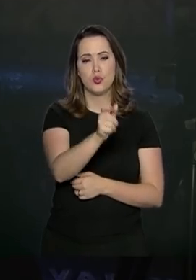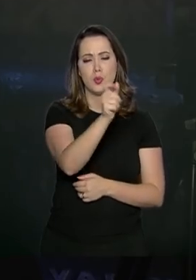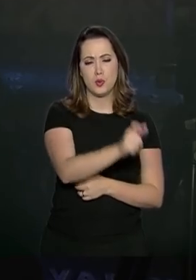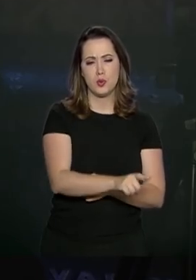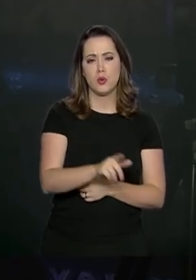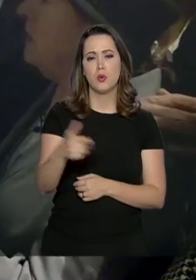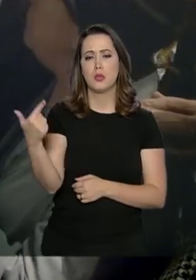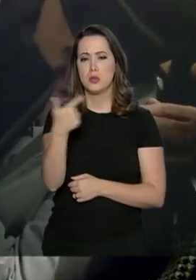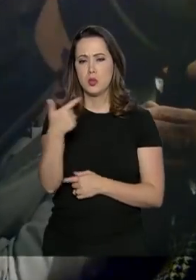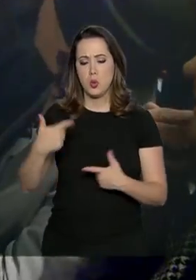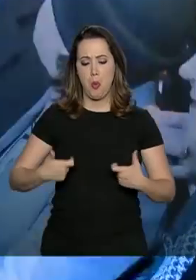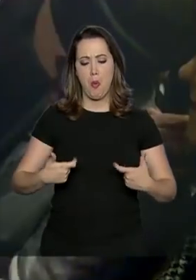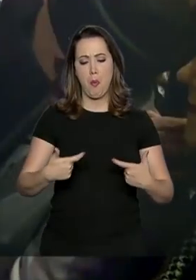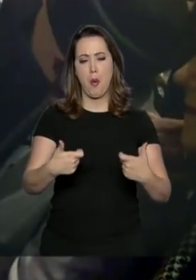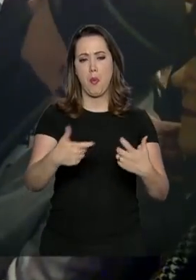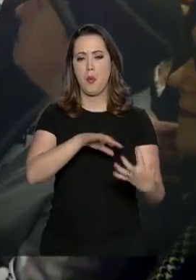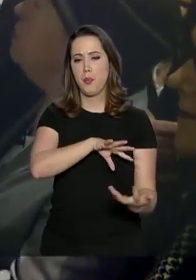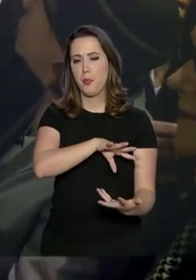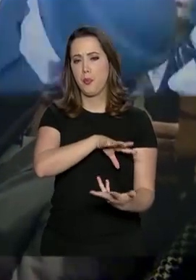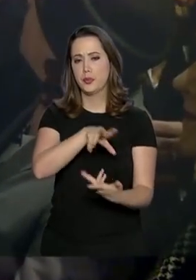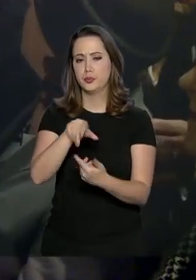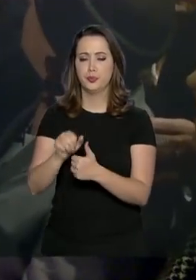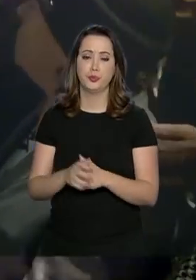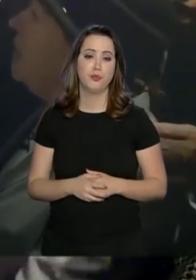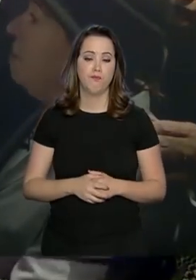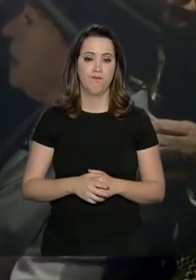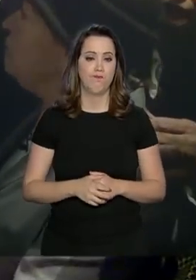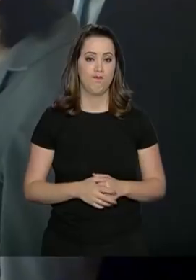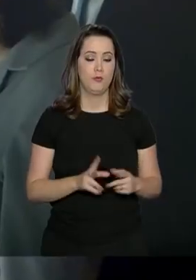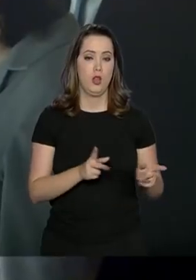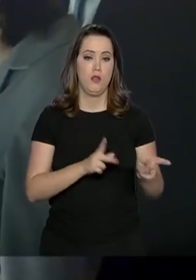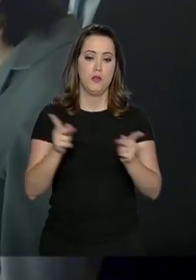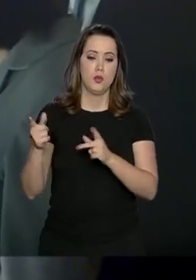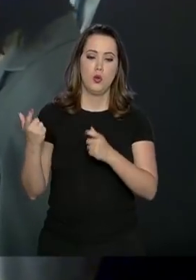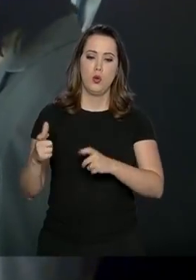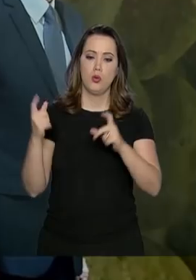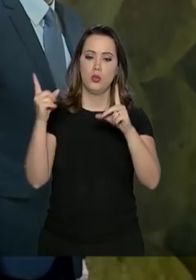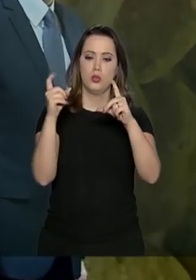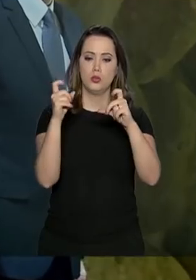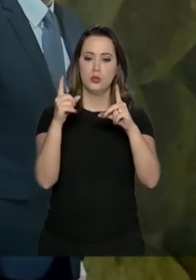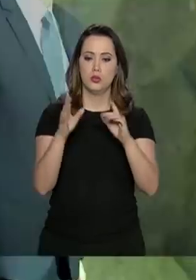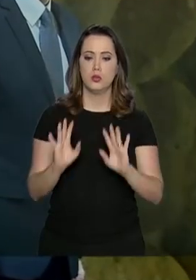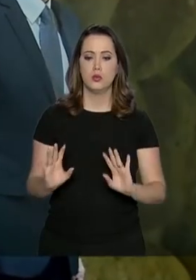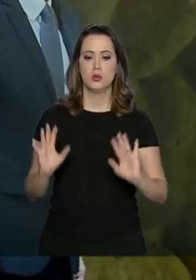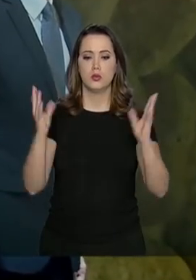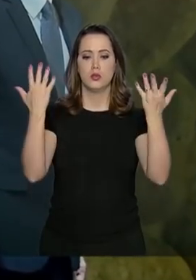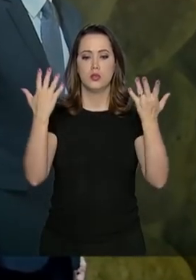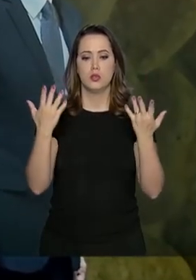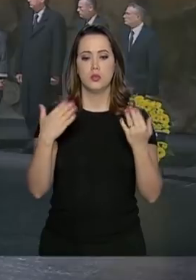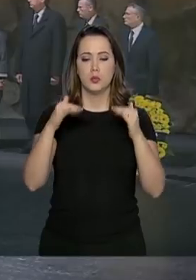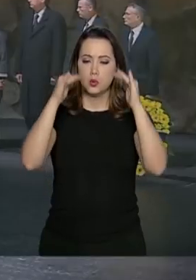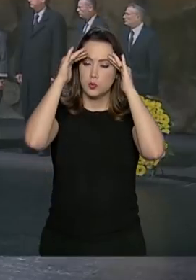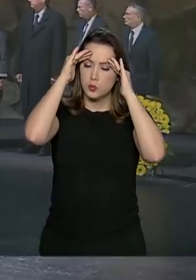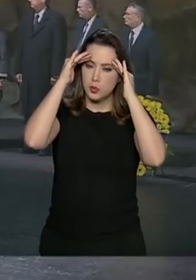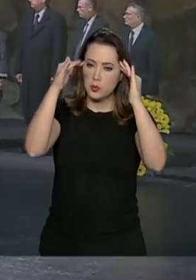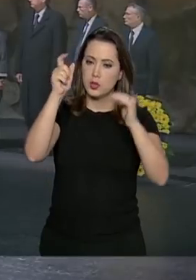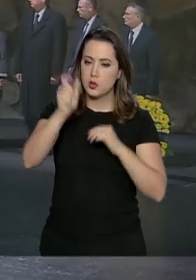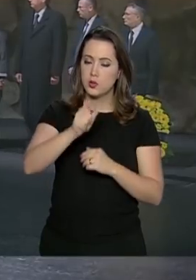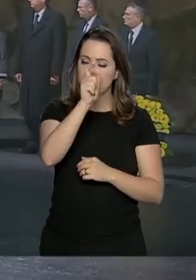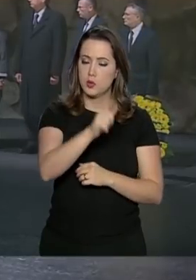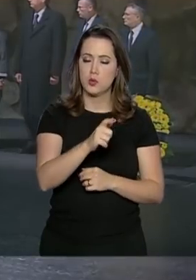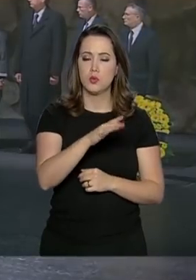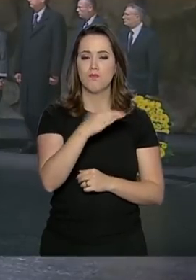Segunda Guerra Mundial. Bolsonaro visitou uma exposição de fotografias e participou de uma cerimônia em homenagem às vítimas do